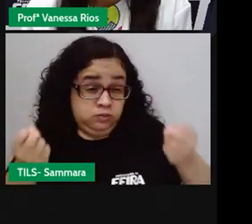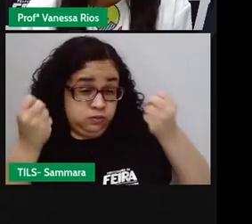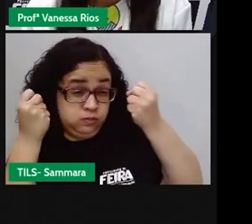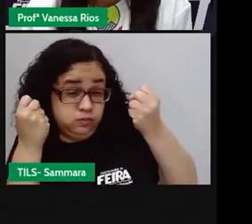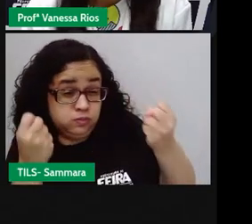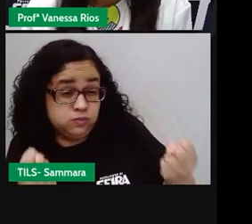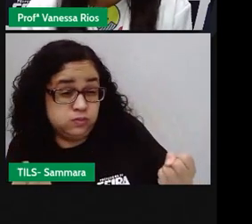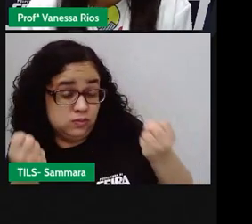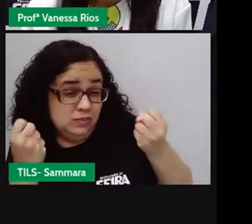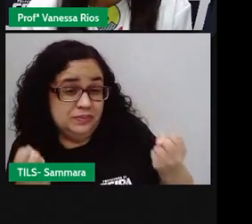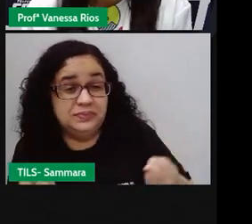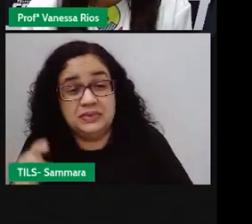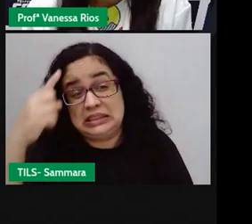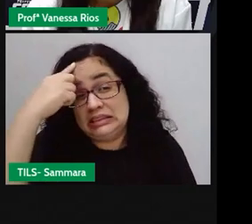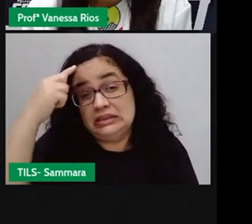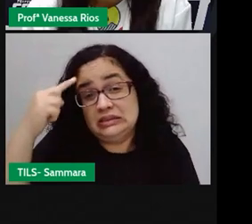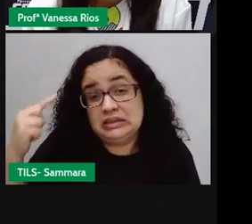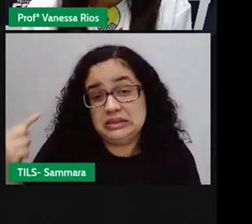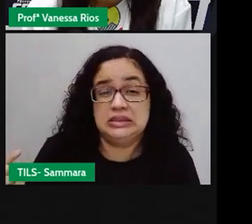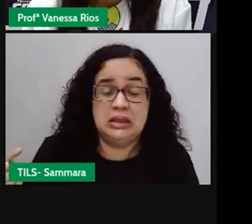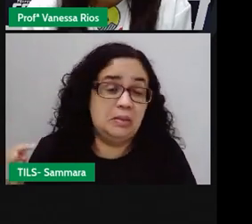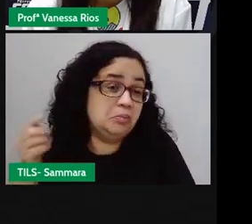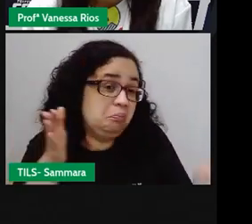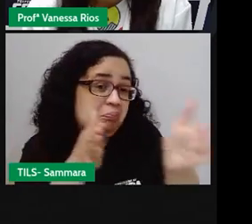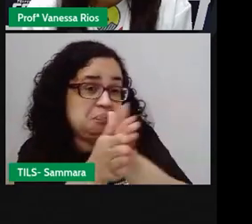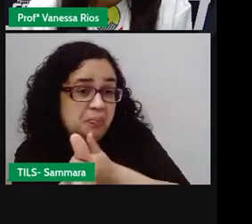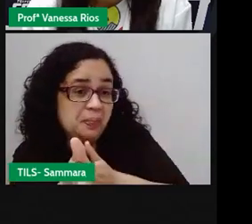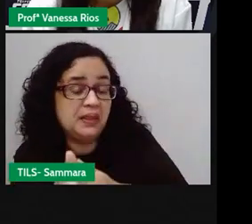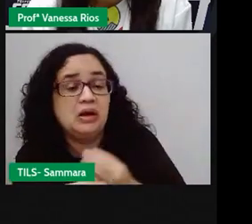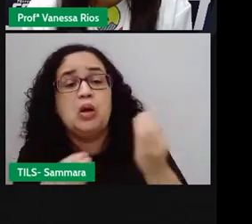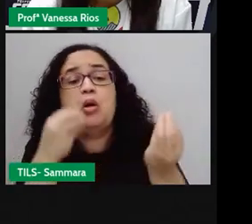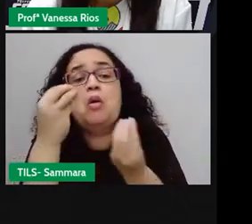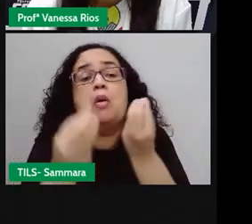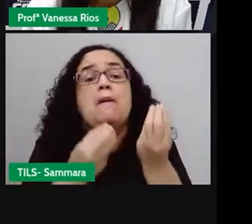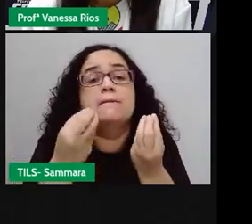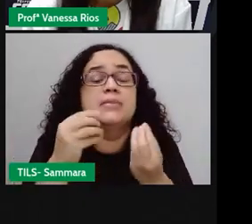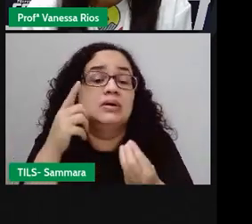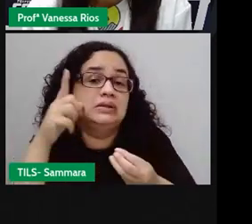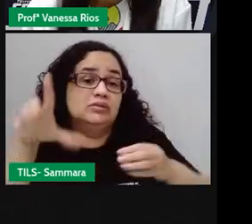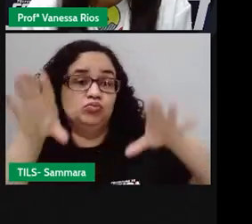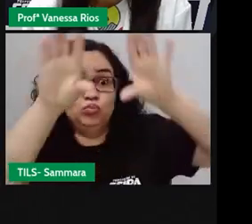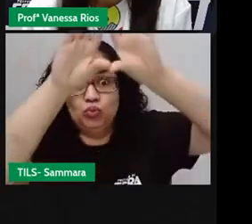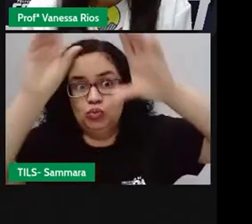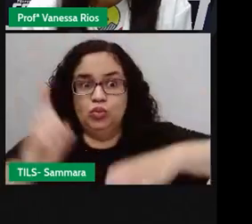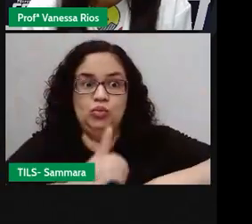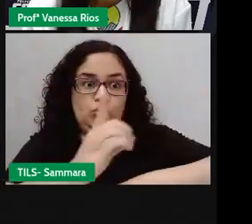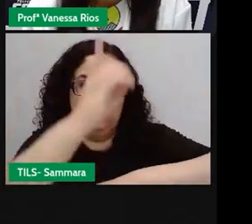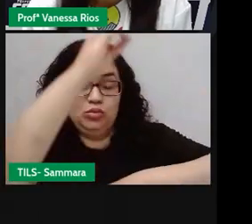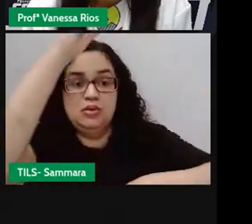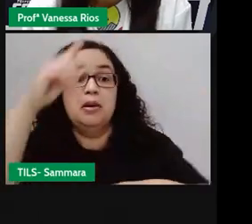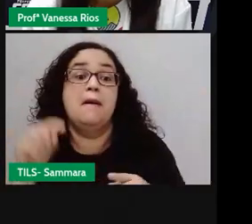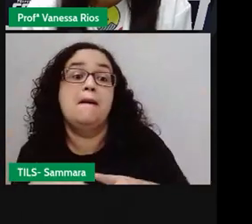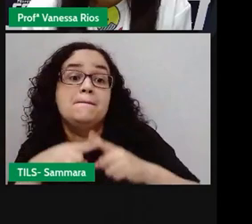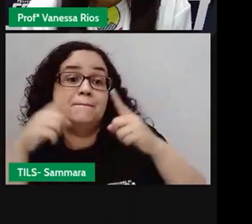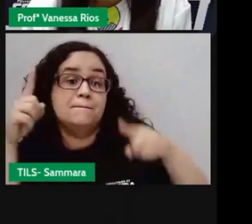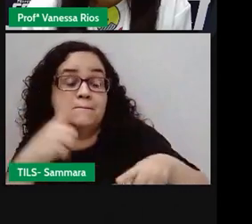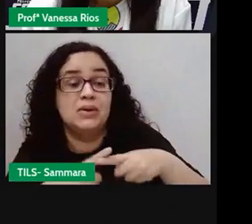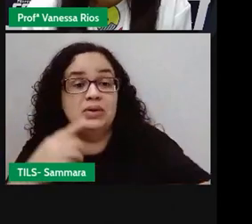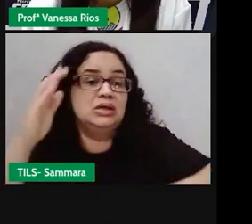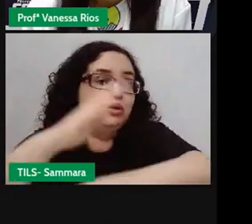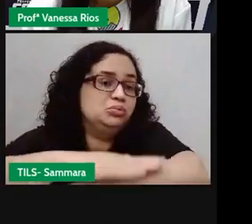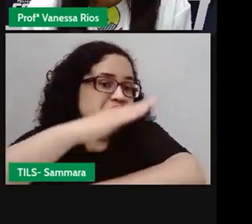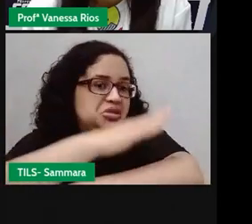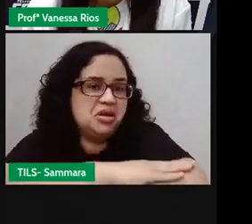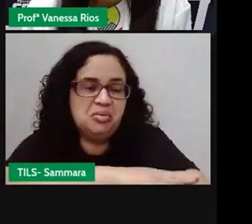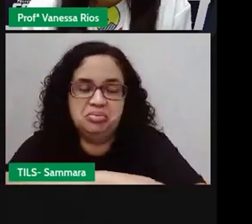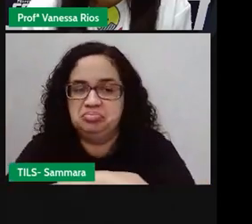carreira, seria incapaz de aparecer naquelas alturas, pois o sapo disse que tinha sido convidado e